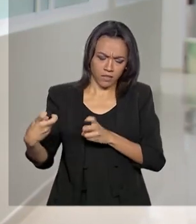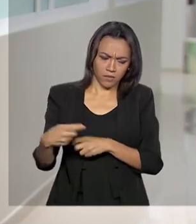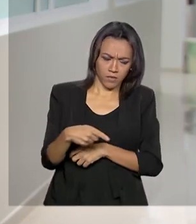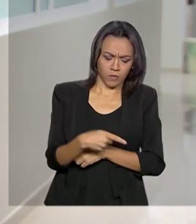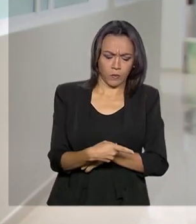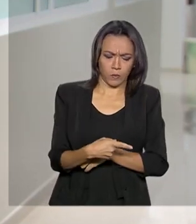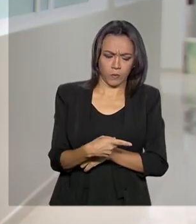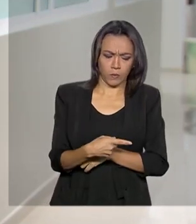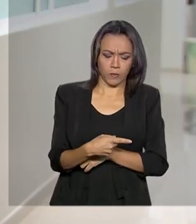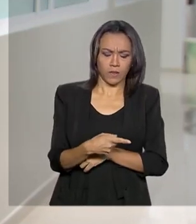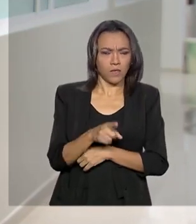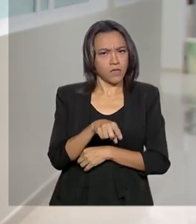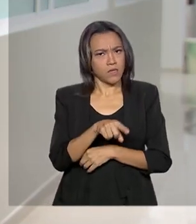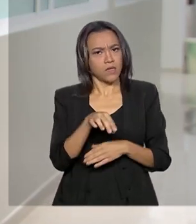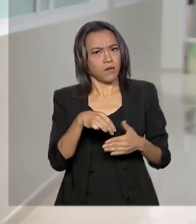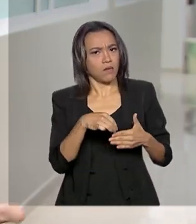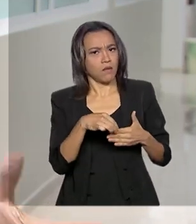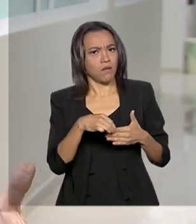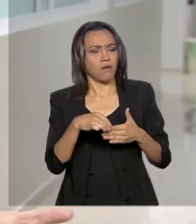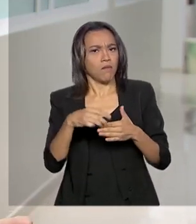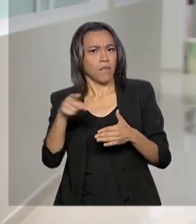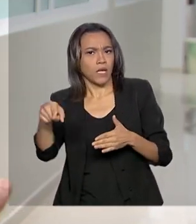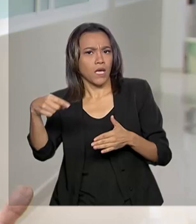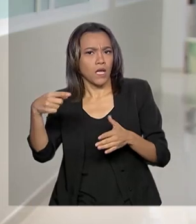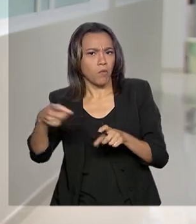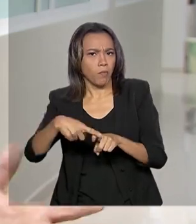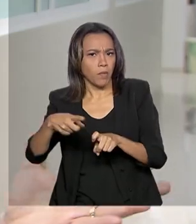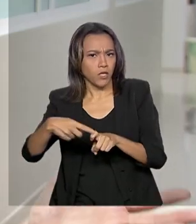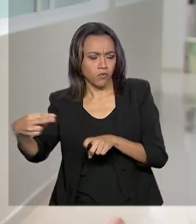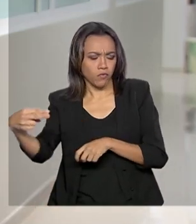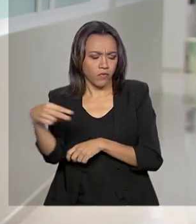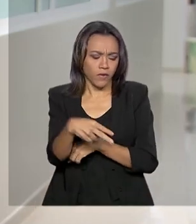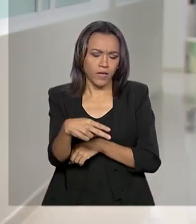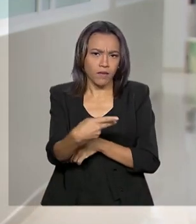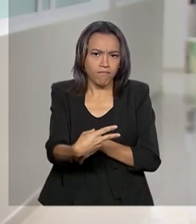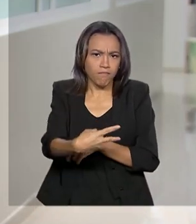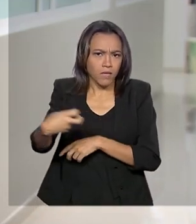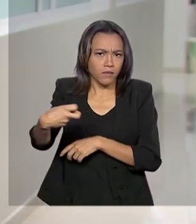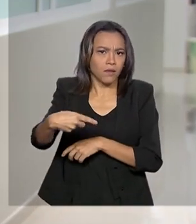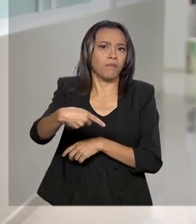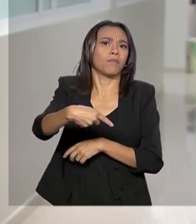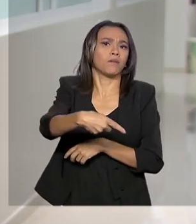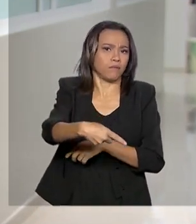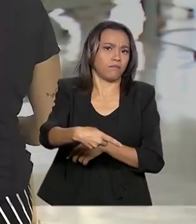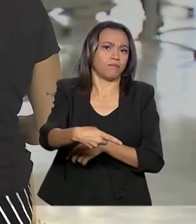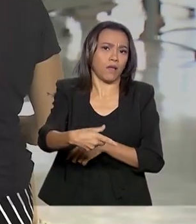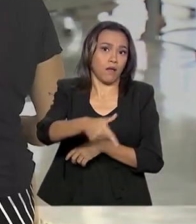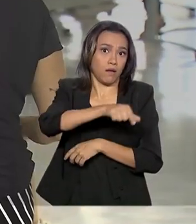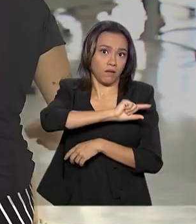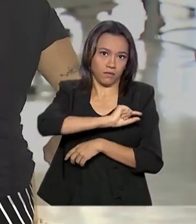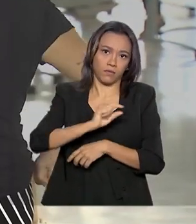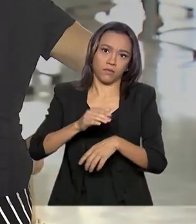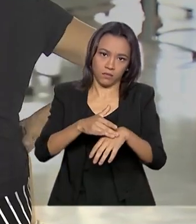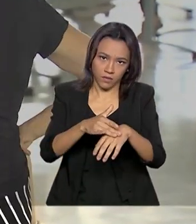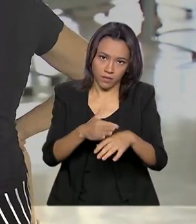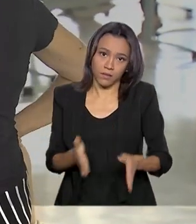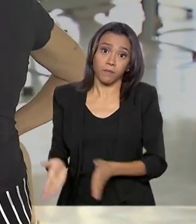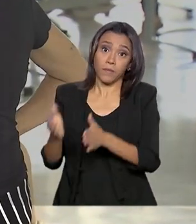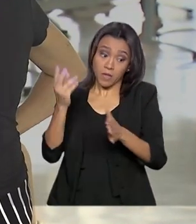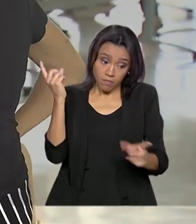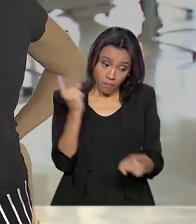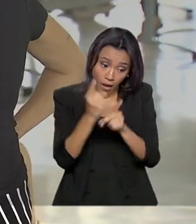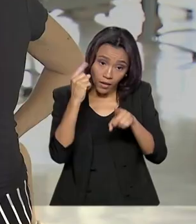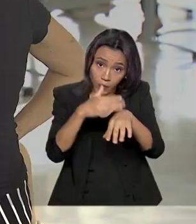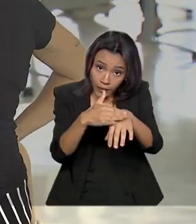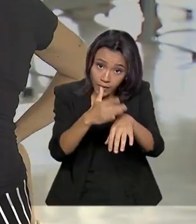levam ao pediatra para que ele consiga fazer esse diagnóstico precoce. Após o diagnóstico, o